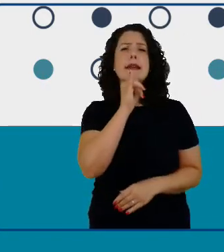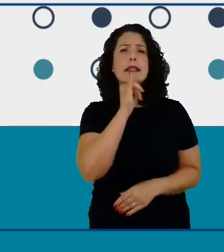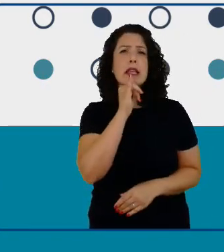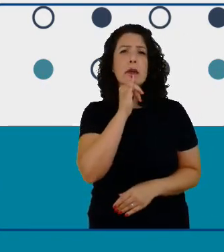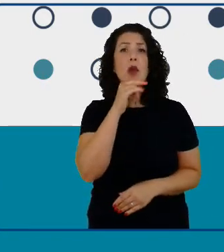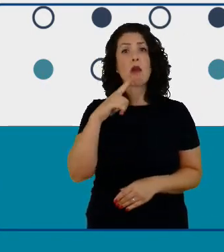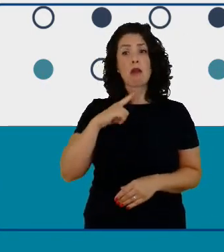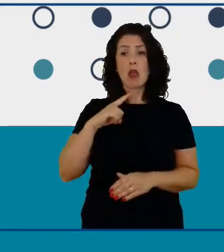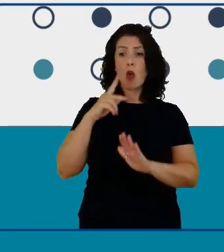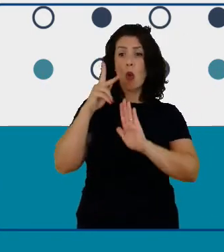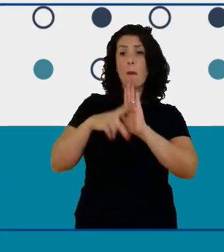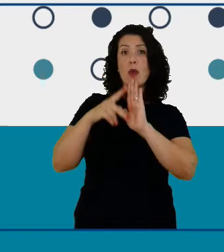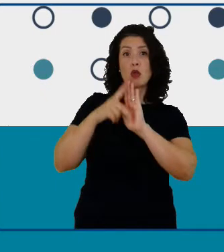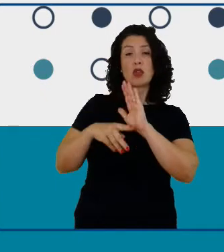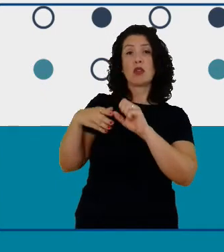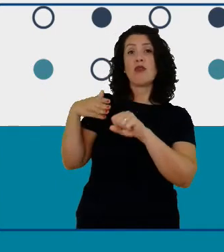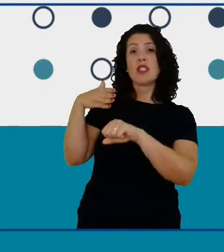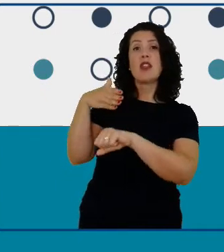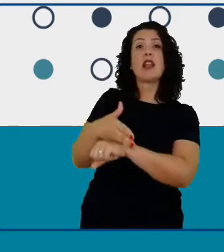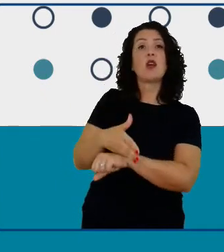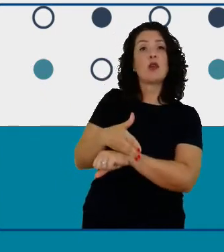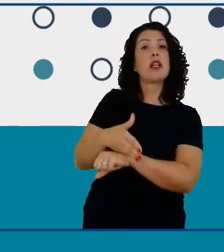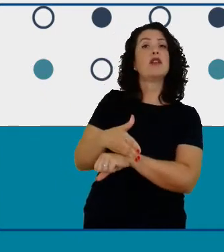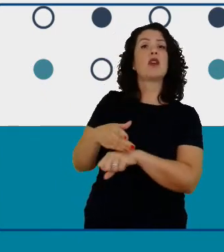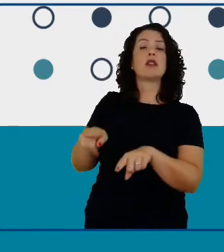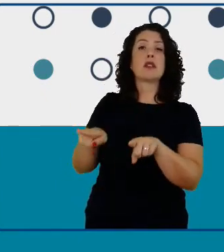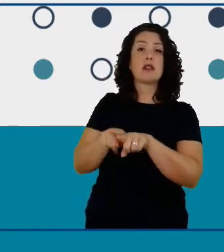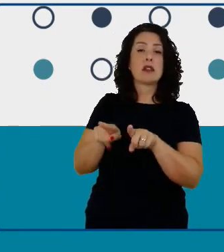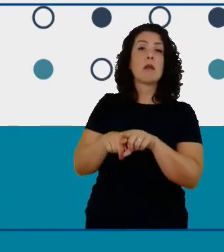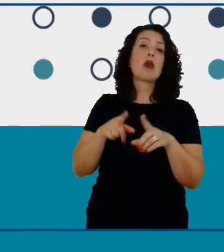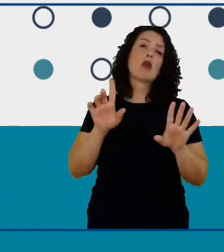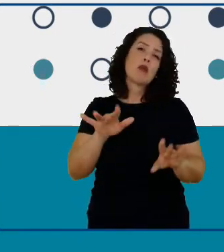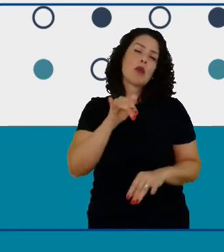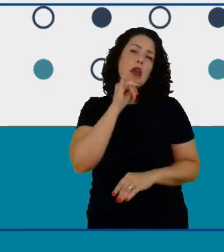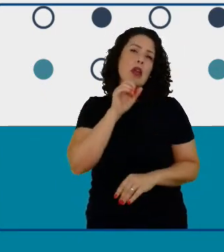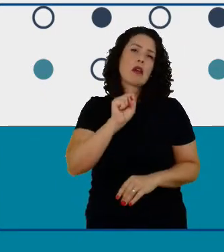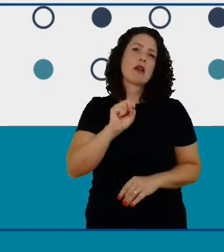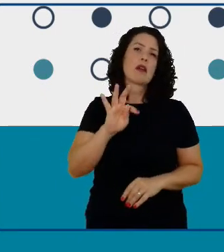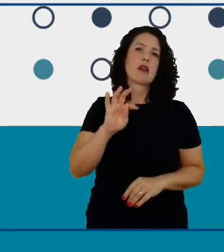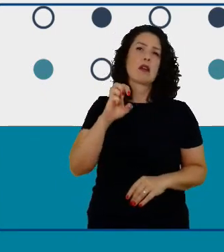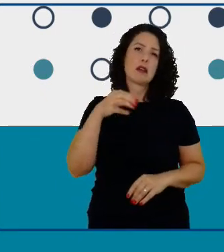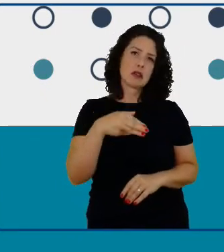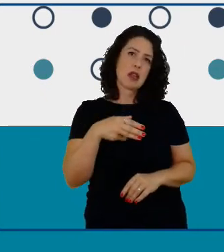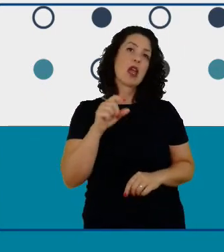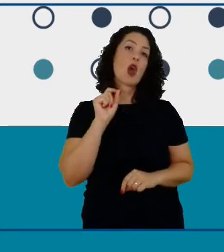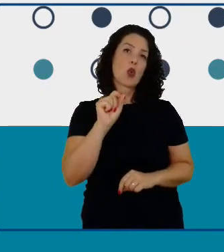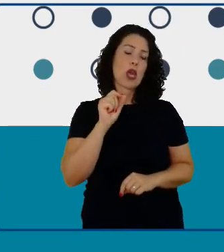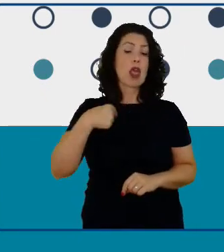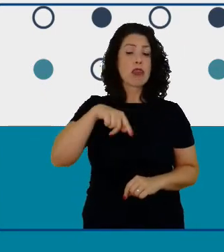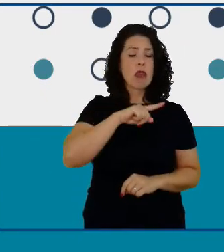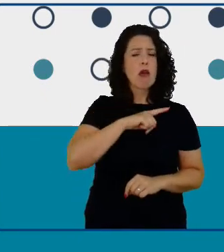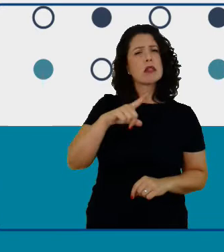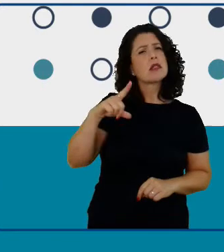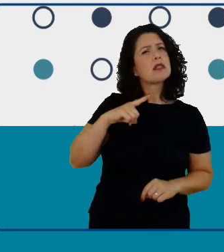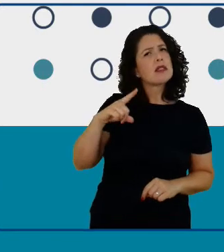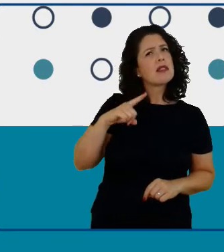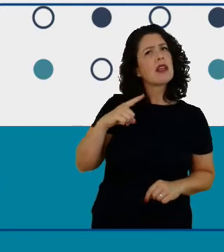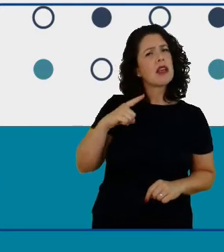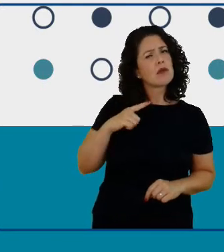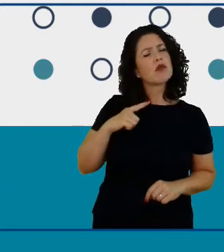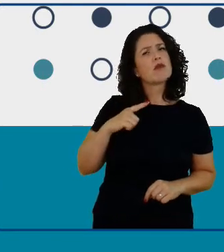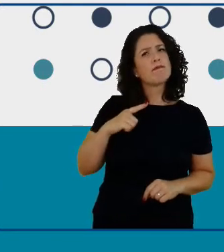envolvido em STEM learning a gente tem a gente toca